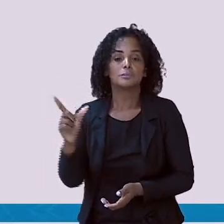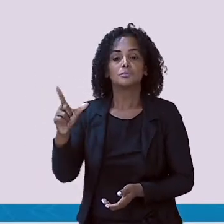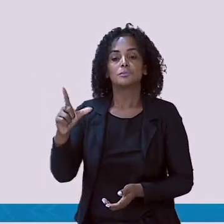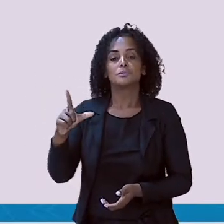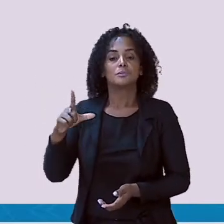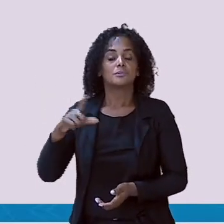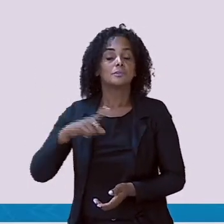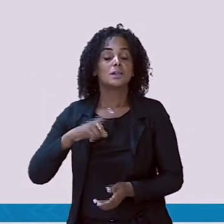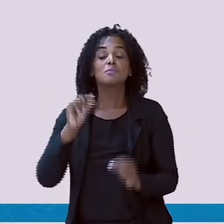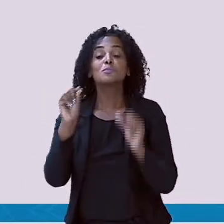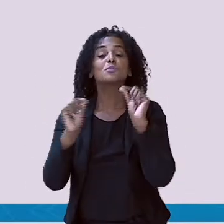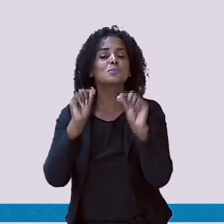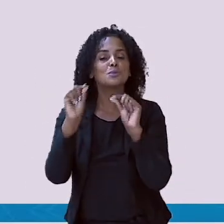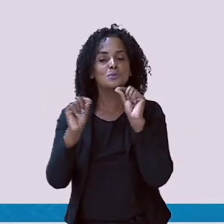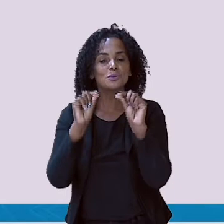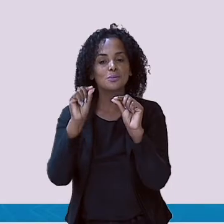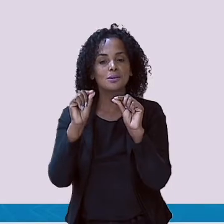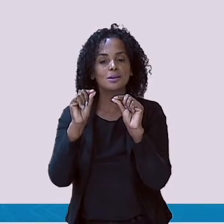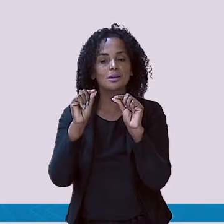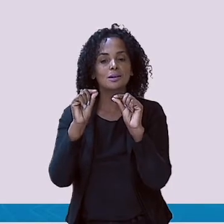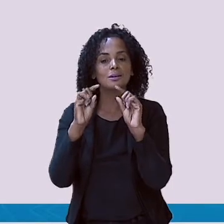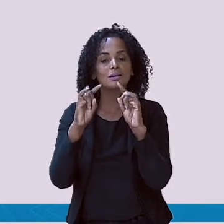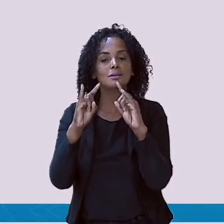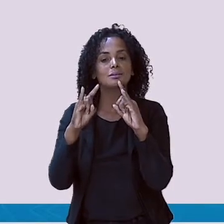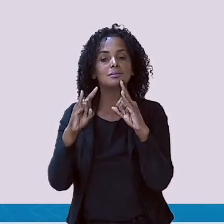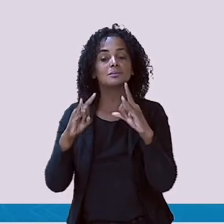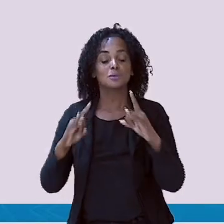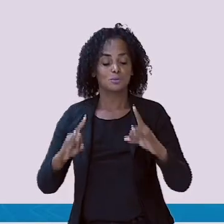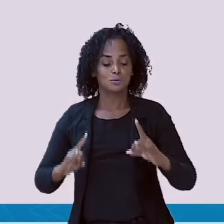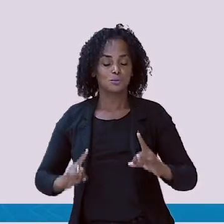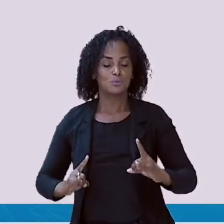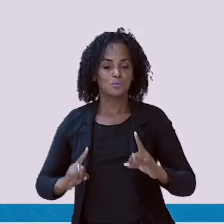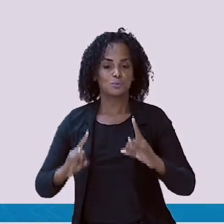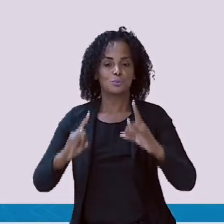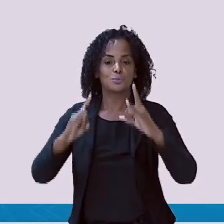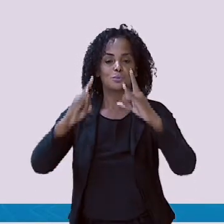aqui um castelo. Olha a palavra.